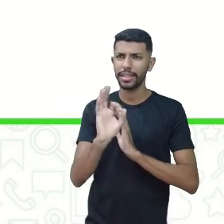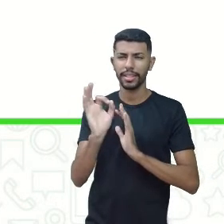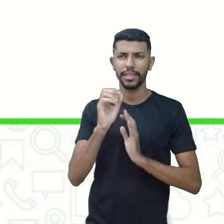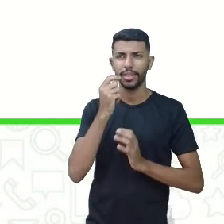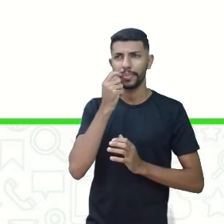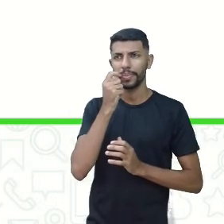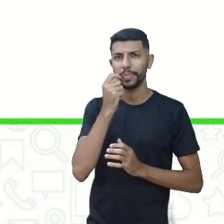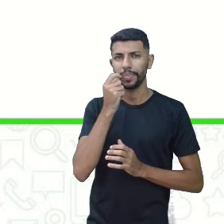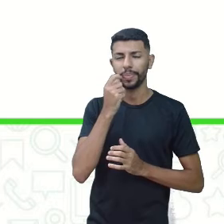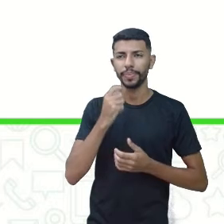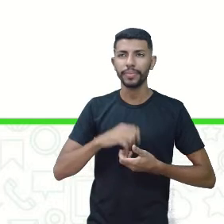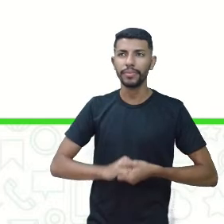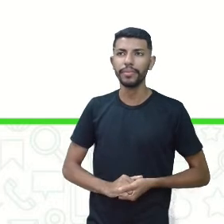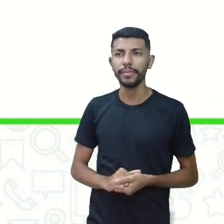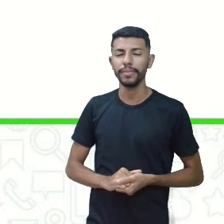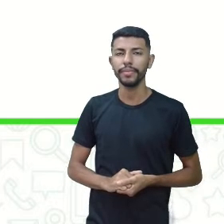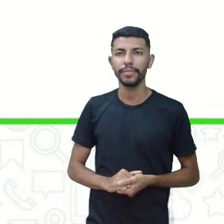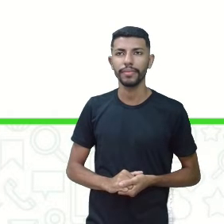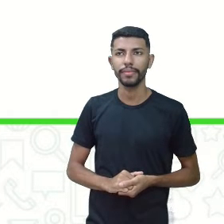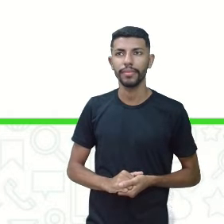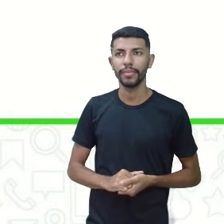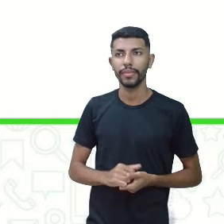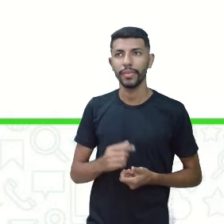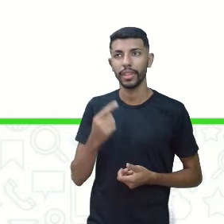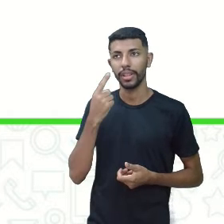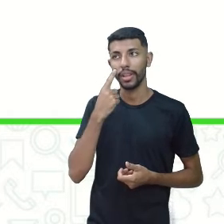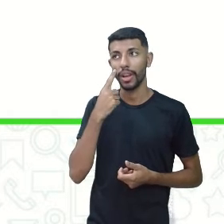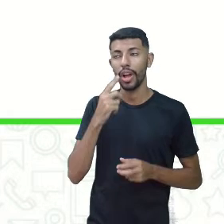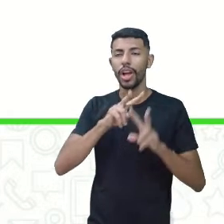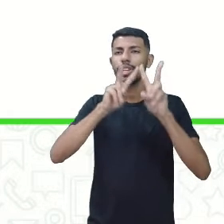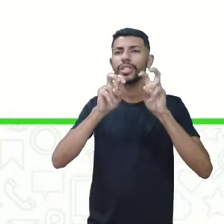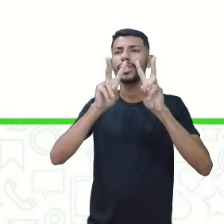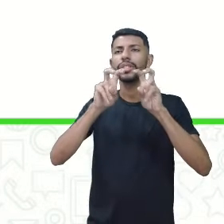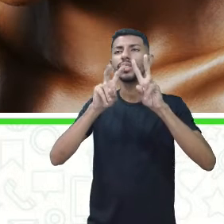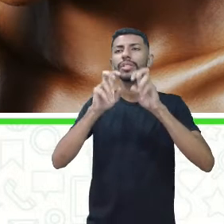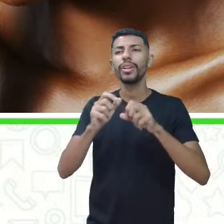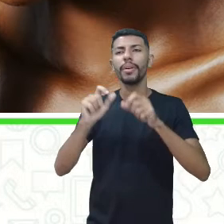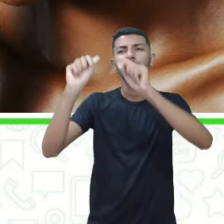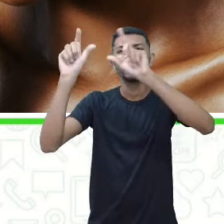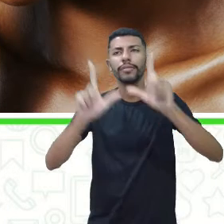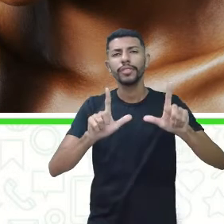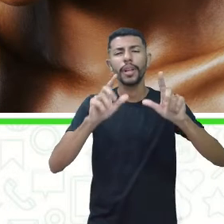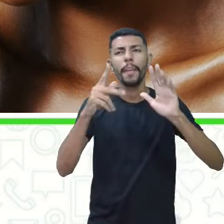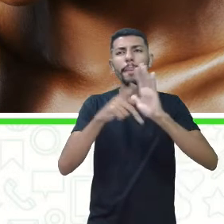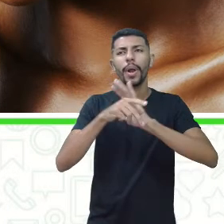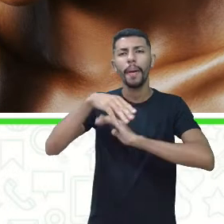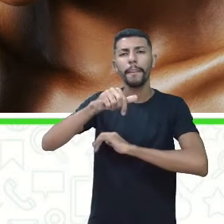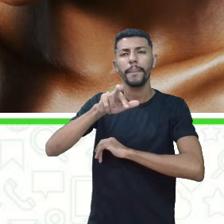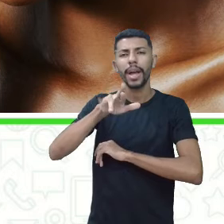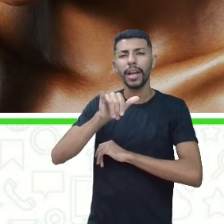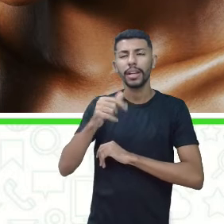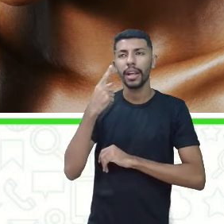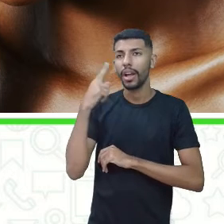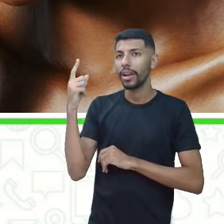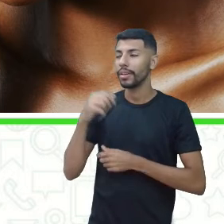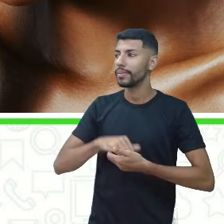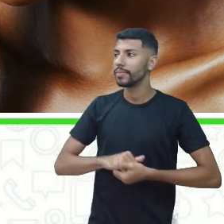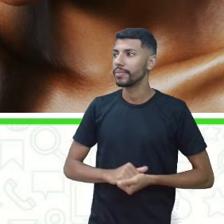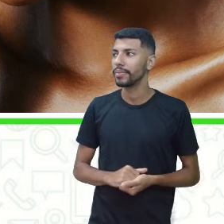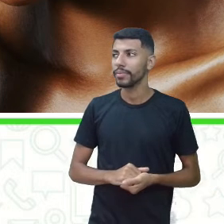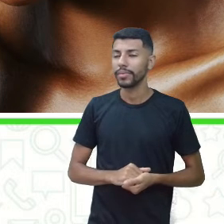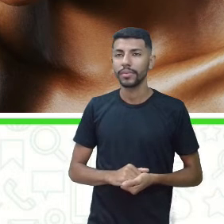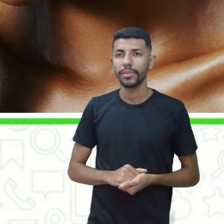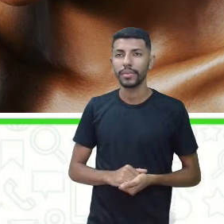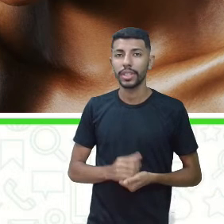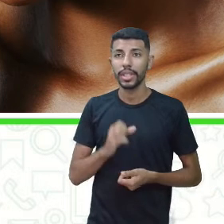O professor, lá naquele slide do Mary, não sei o que lá, Mary, isso aí. Se você ouvir essa frase aí, I